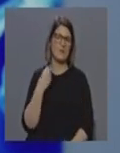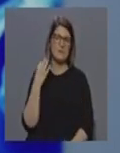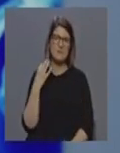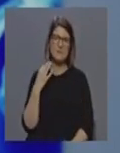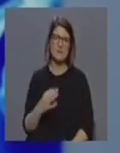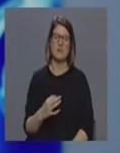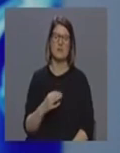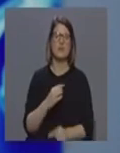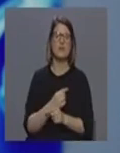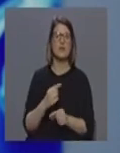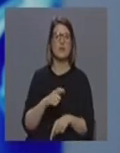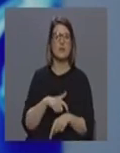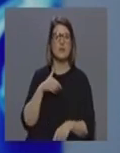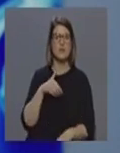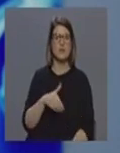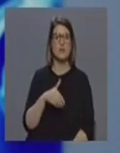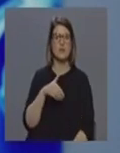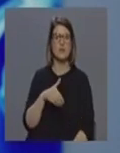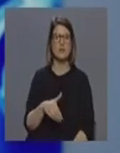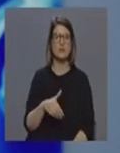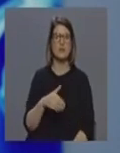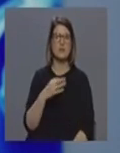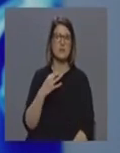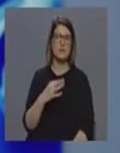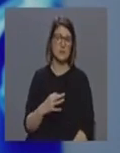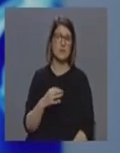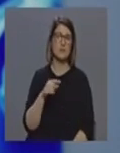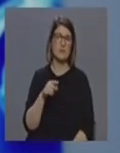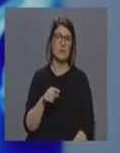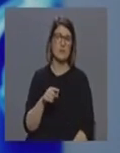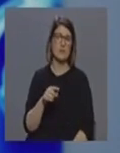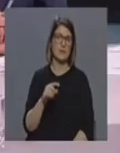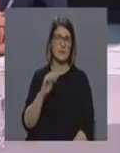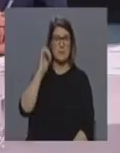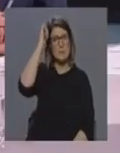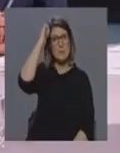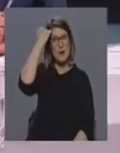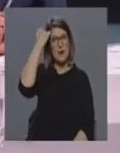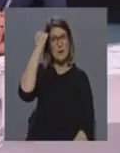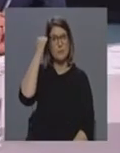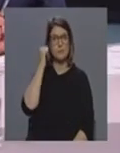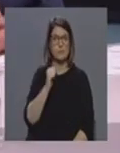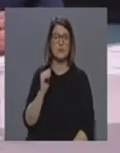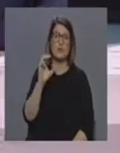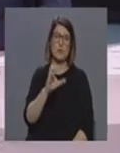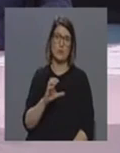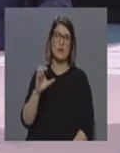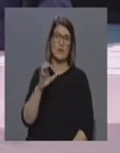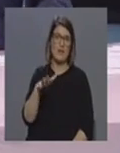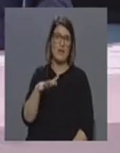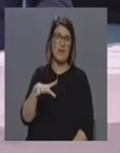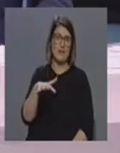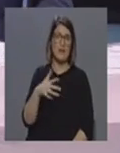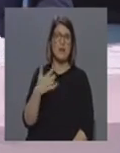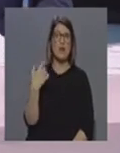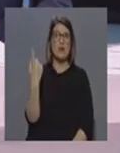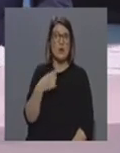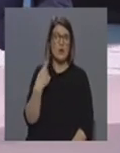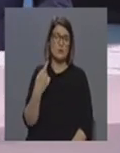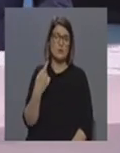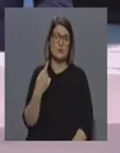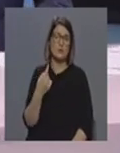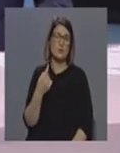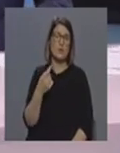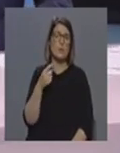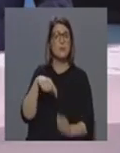dentro dos próximos dias, muito provavelmente, irá ter aqui outro tipo de consequências a nível continental. E é nesse sentido que nós já estamos, precisamente, aqui também a adotar